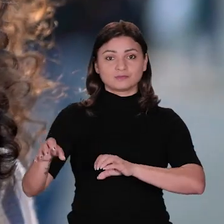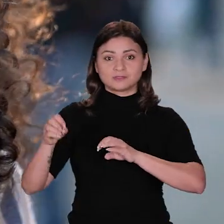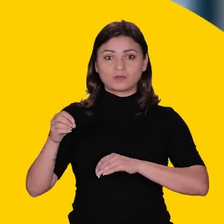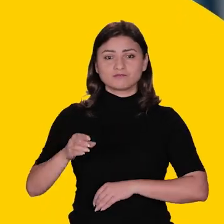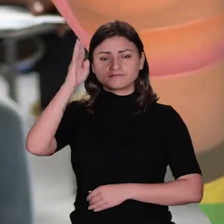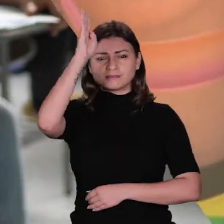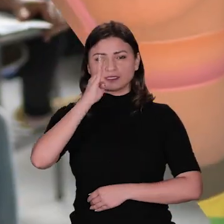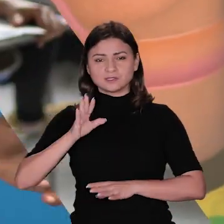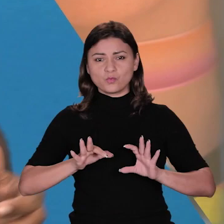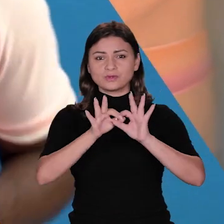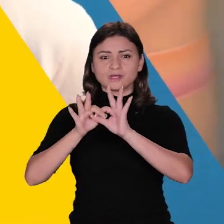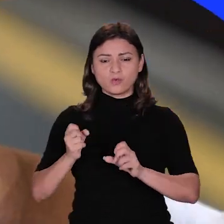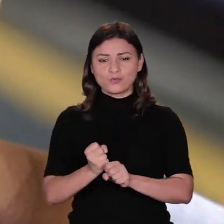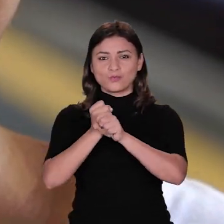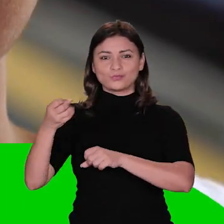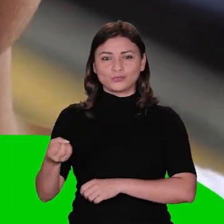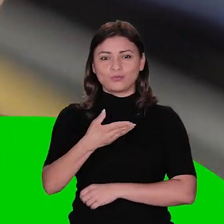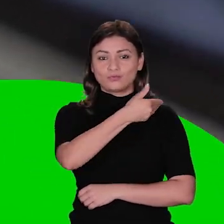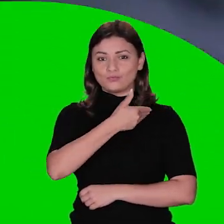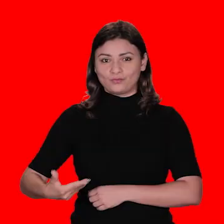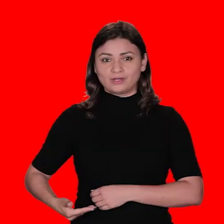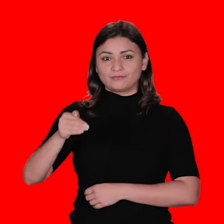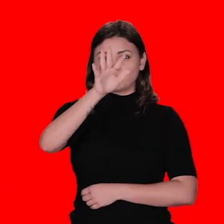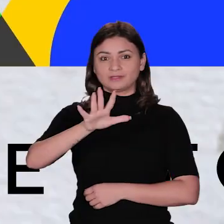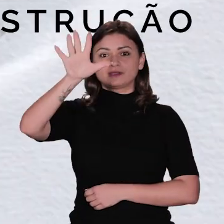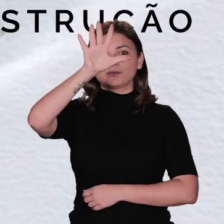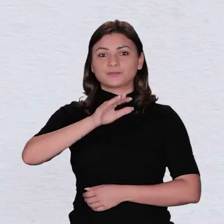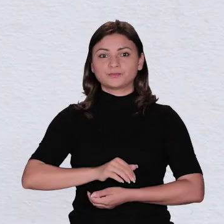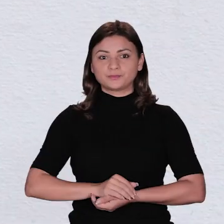Ministério da Educação. Brasil. União e Reconstrução. Governo Federal. Legenda Adriana